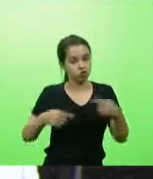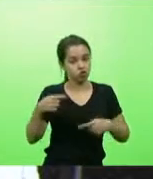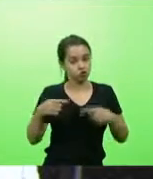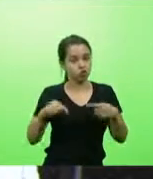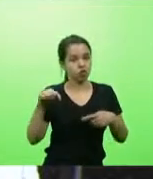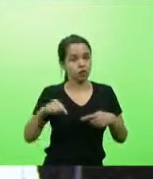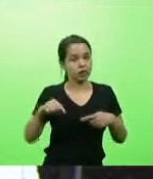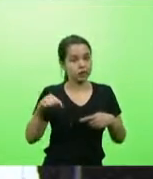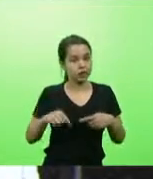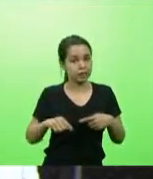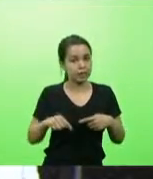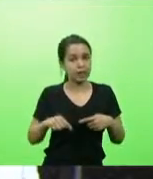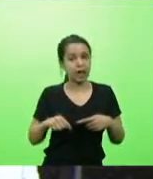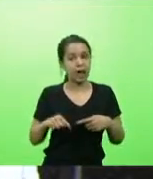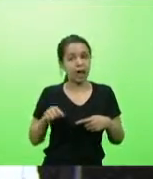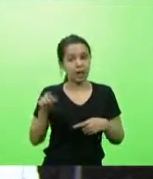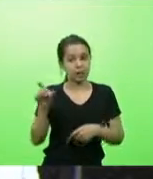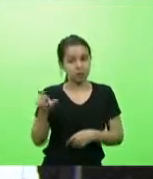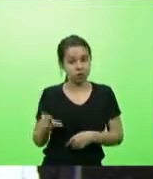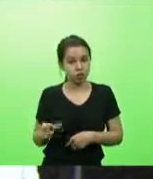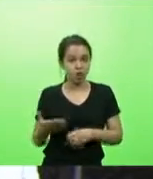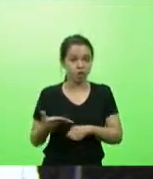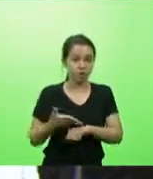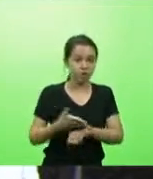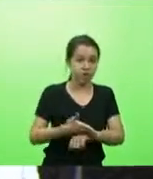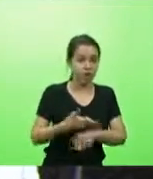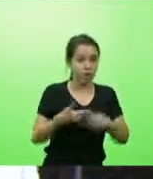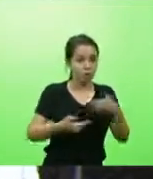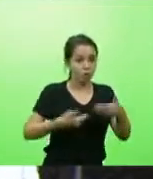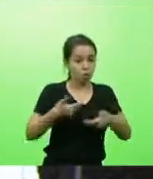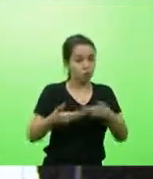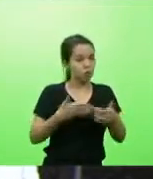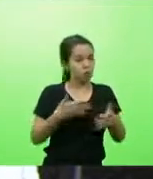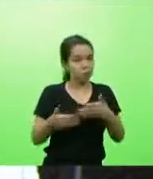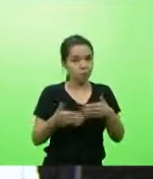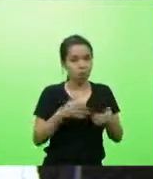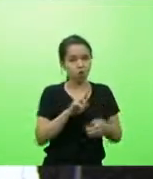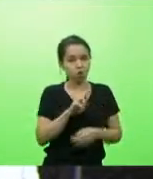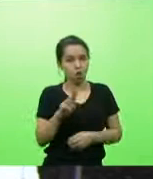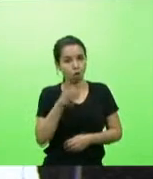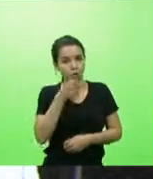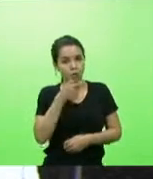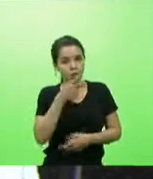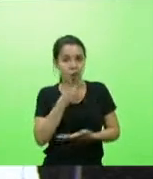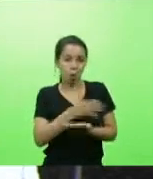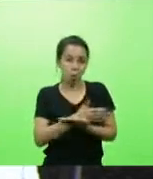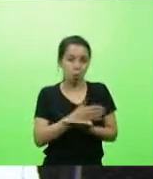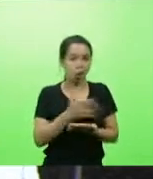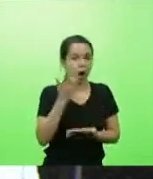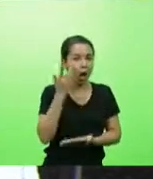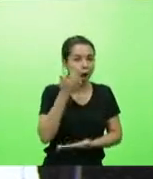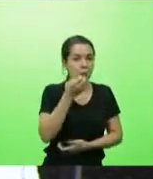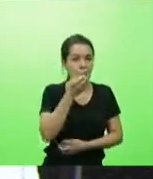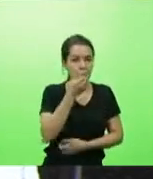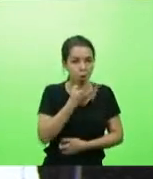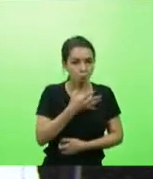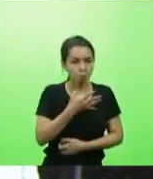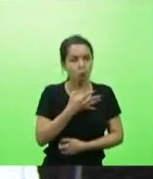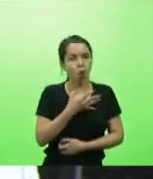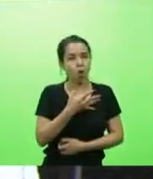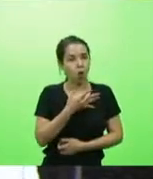da pessoa poder se tratar independente de qual o medicamento. Tem alguns que eu defendo, que eu acho que são bons, que eu acho que deveria ser sim